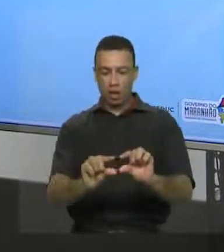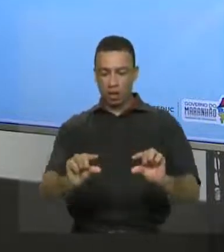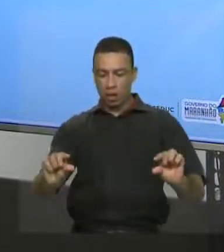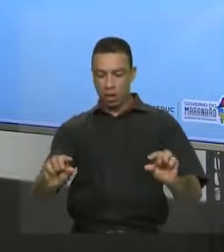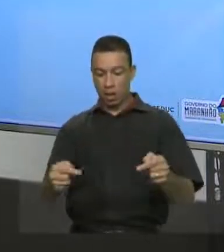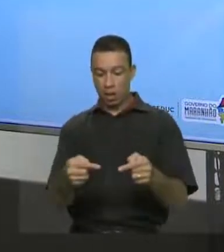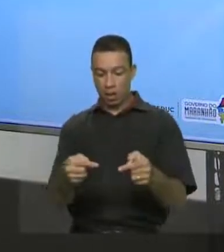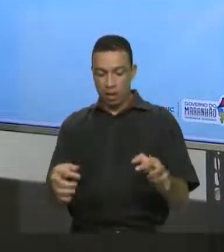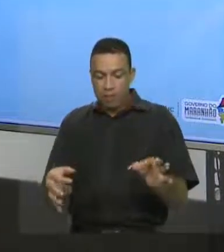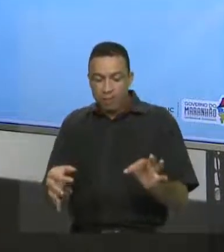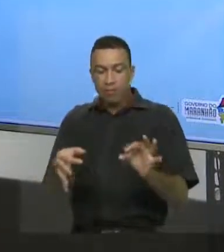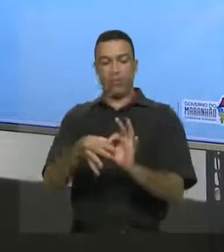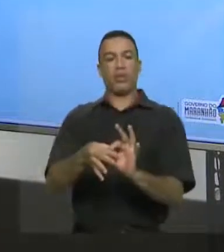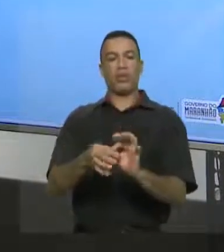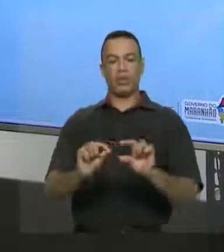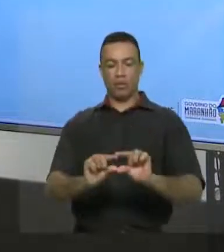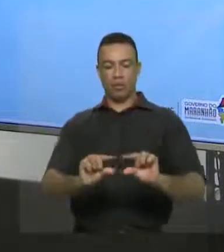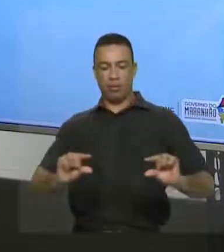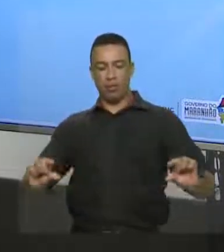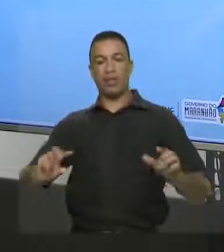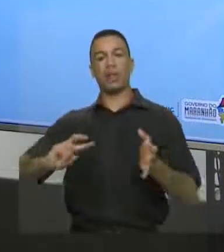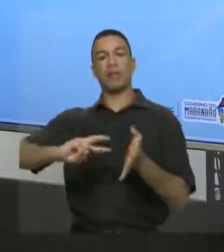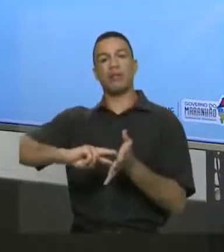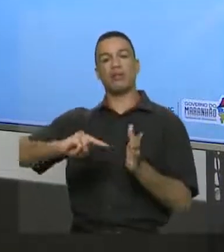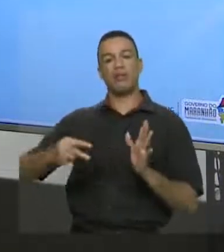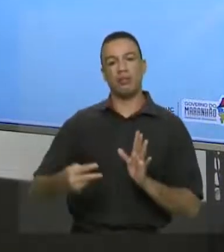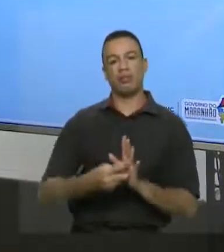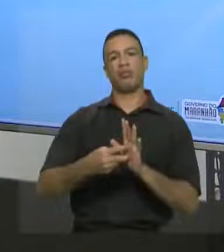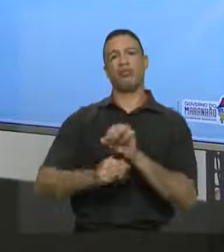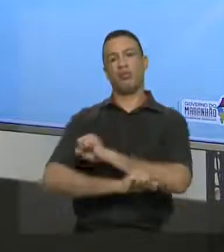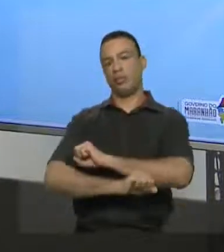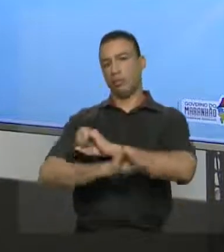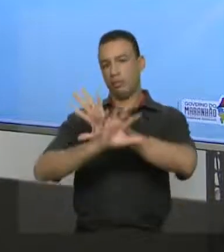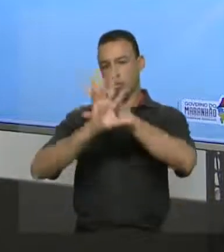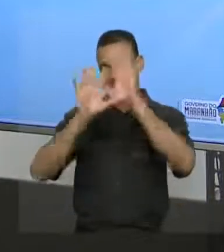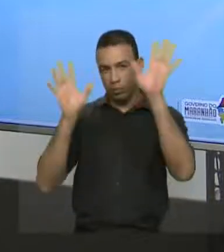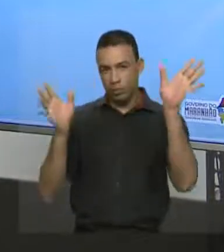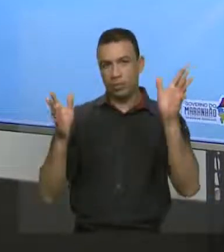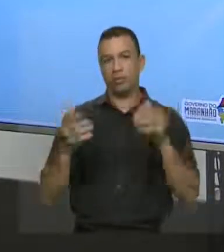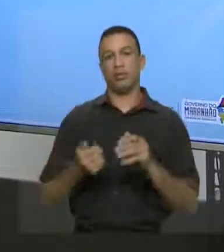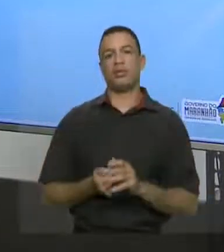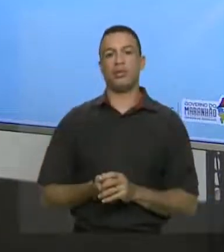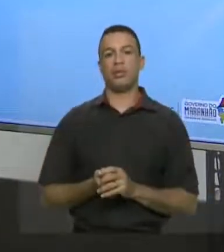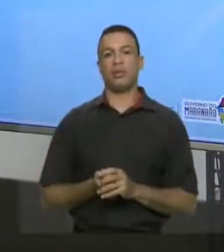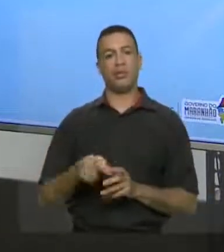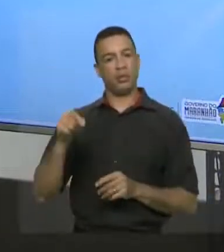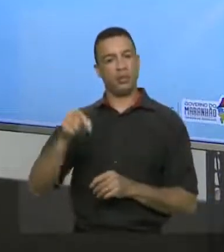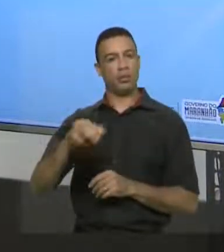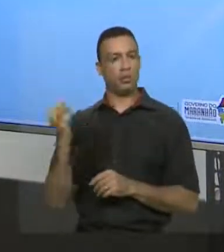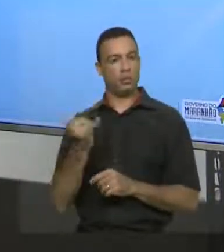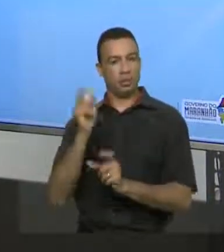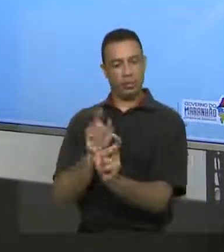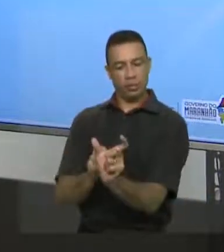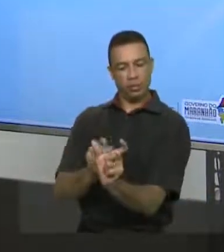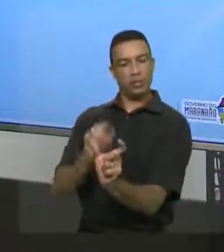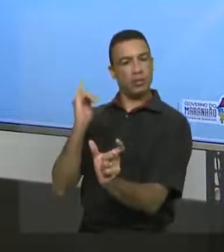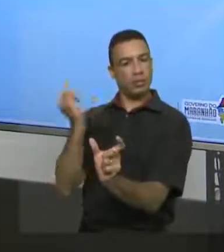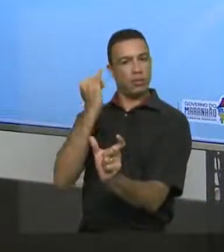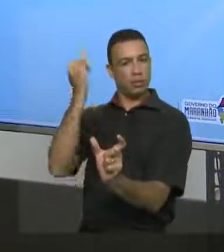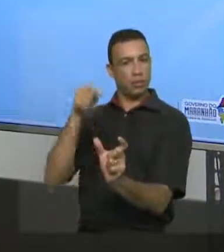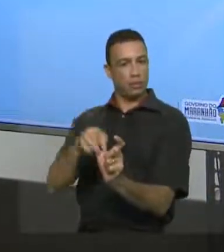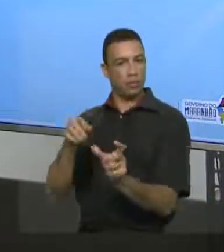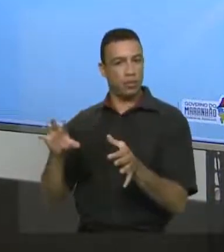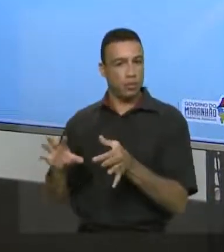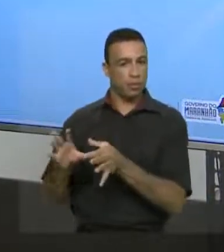elas. Daí, a importância desses elementos com termos coesivos. Tudo bem?